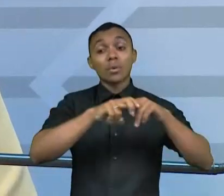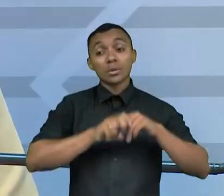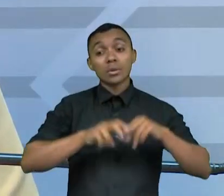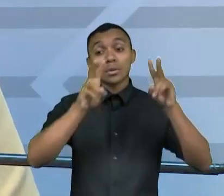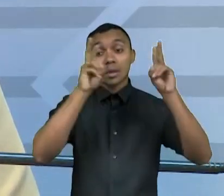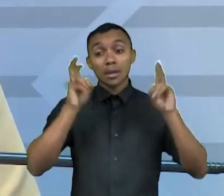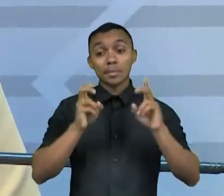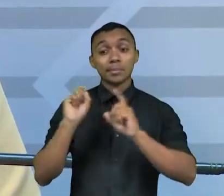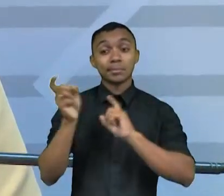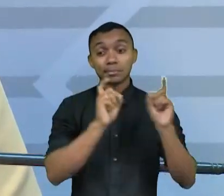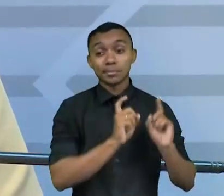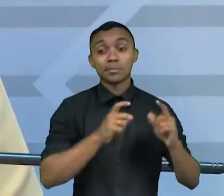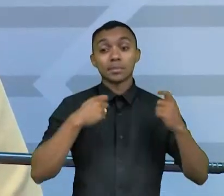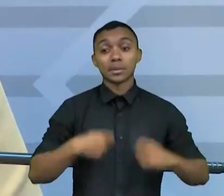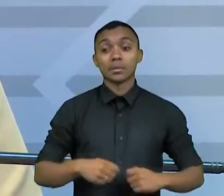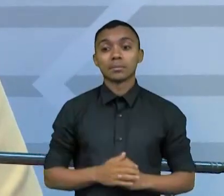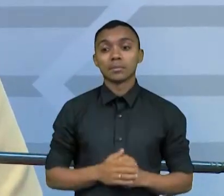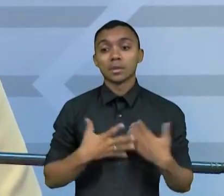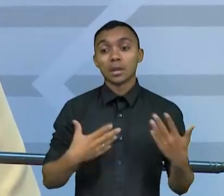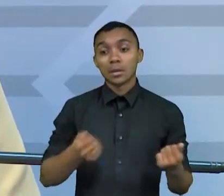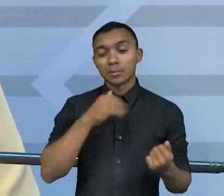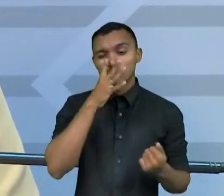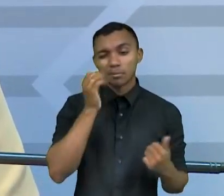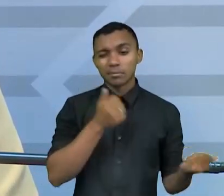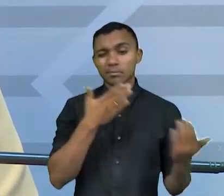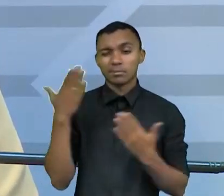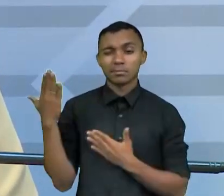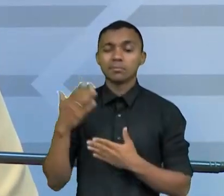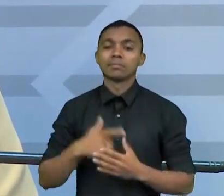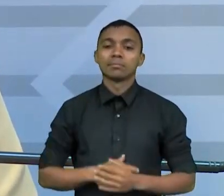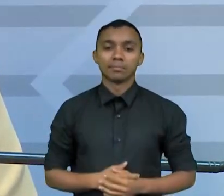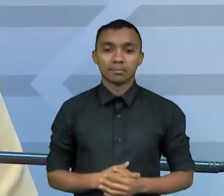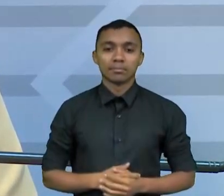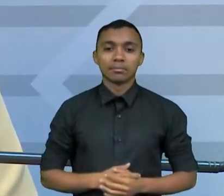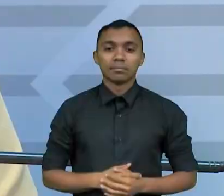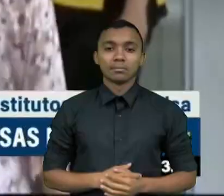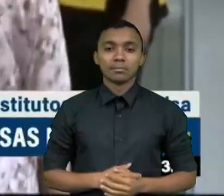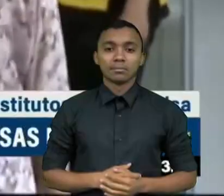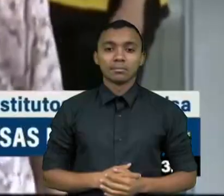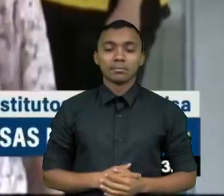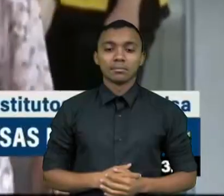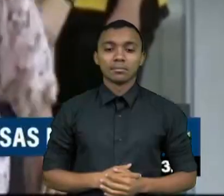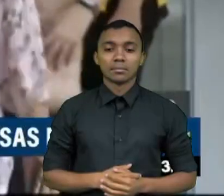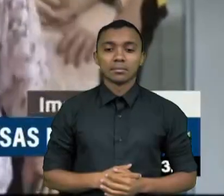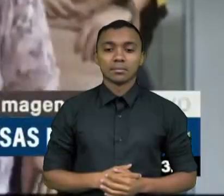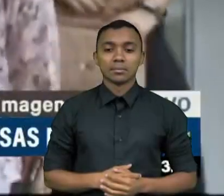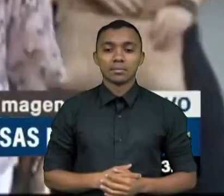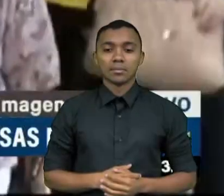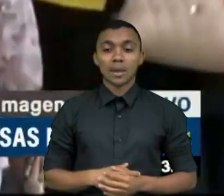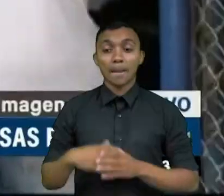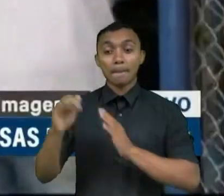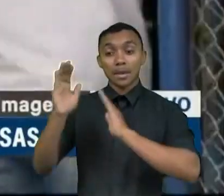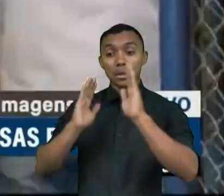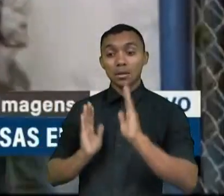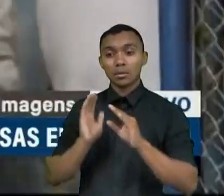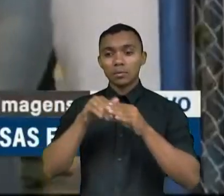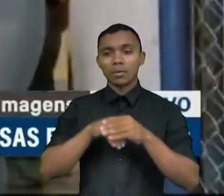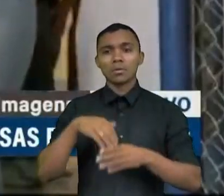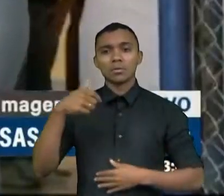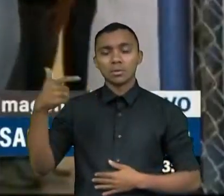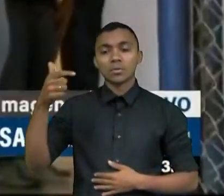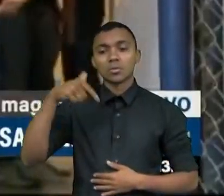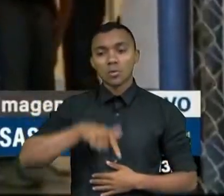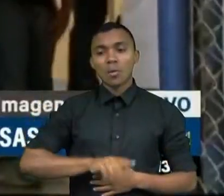regulamentado. Vamos conferir a matéria da TV Senado. Às vésperas do segundo turno, mais uma vez, as